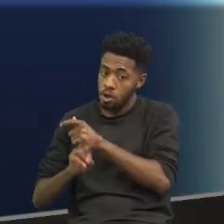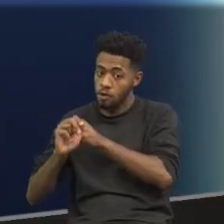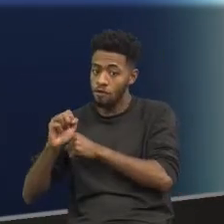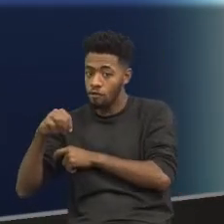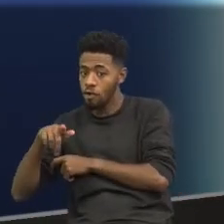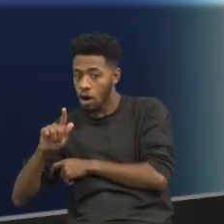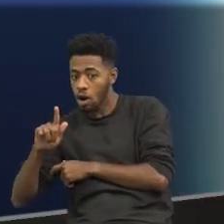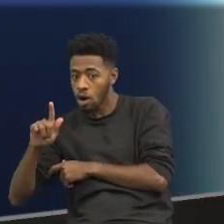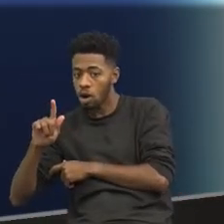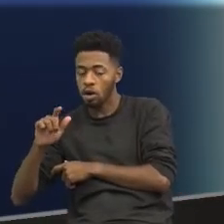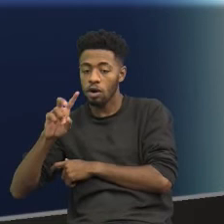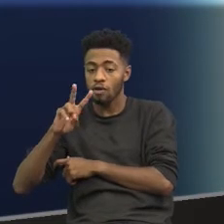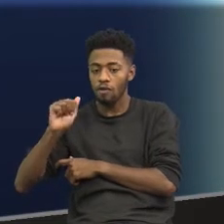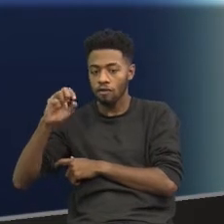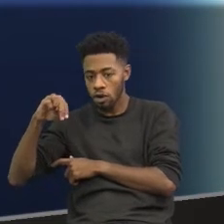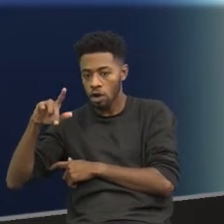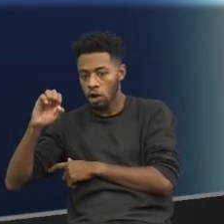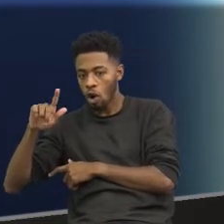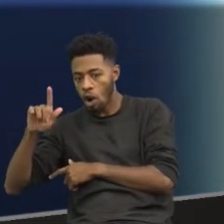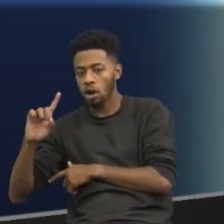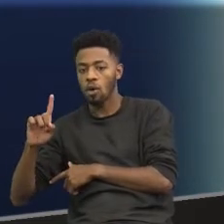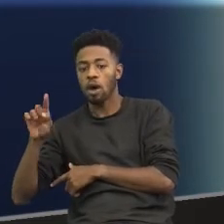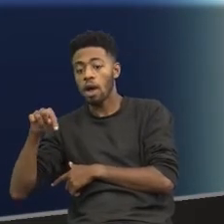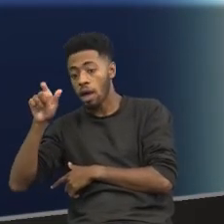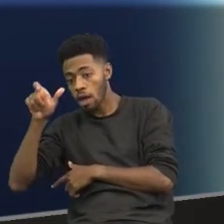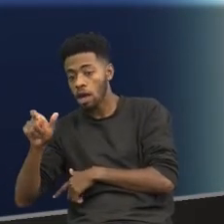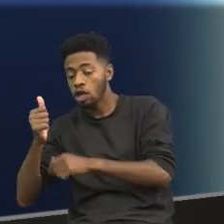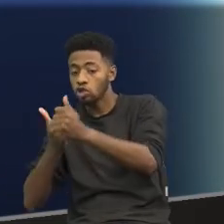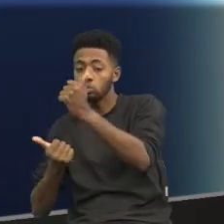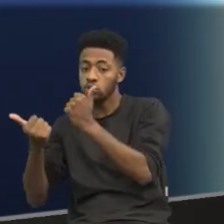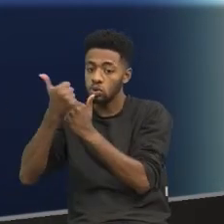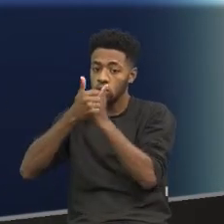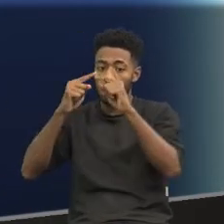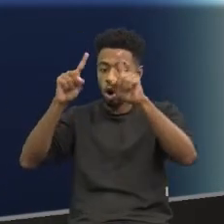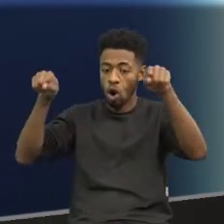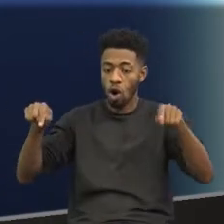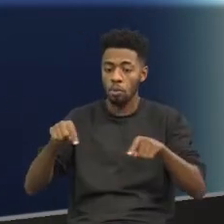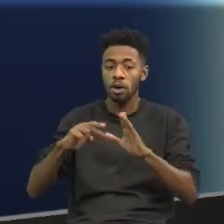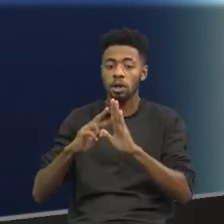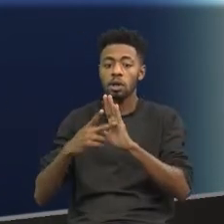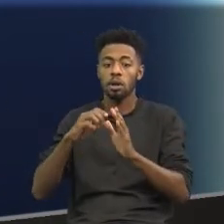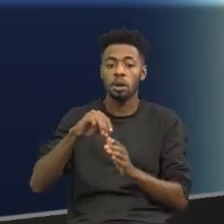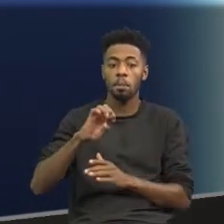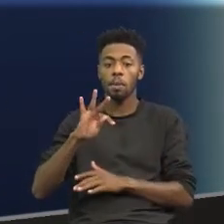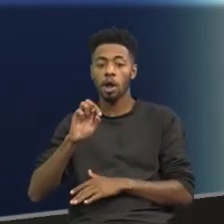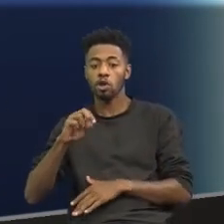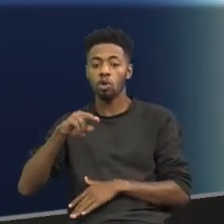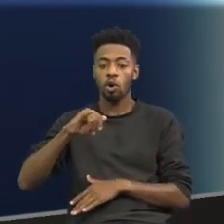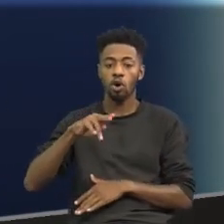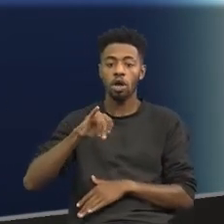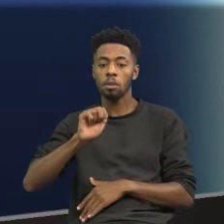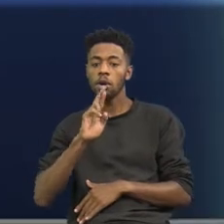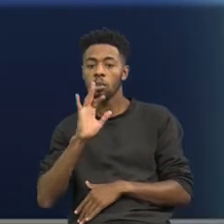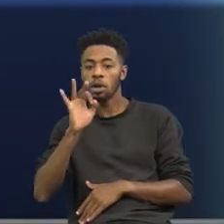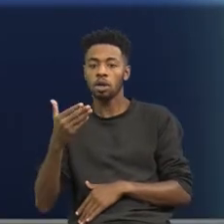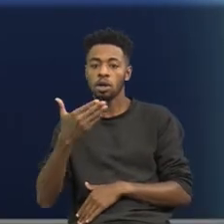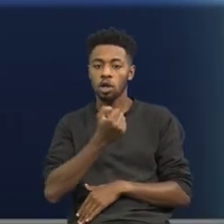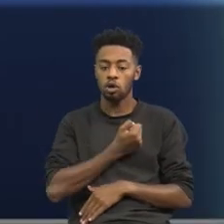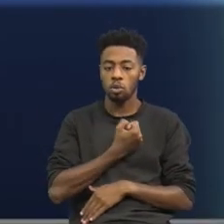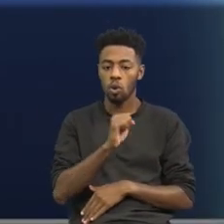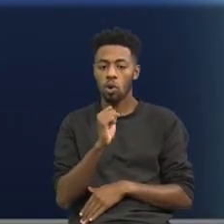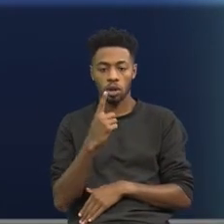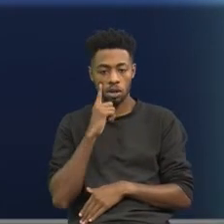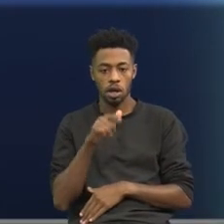Van Gogh. Então, é o autor substituindo a obra. Isso a gente chama de metonímia. Portanto, a sua resposta na questão número oito